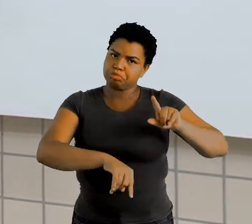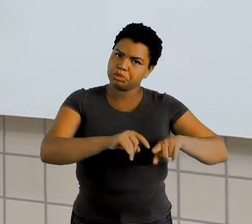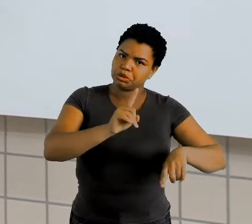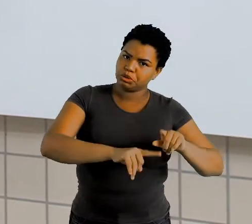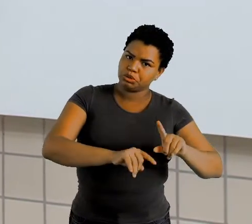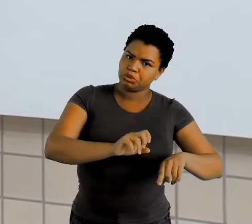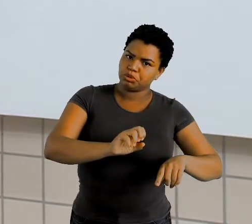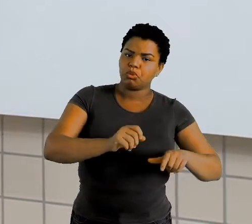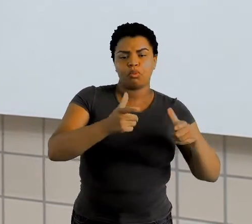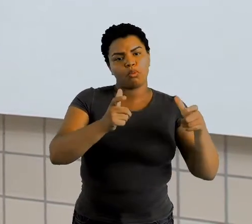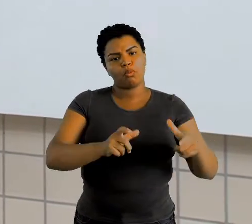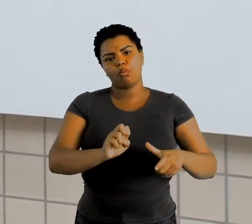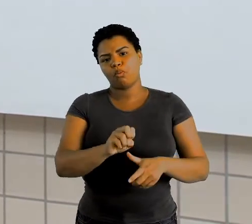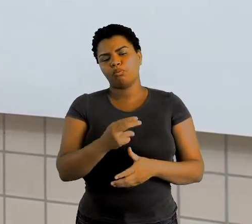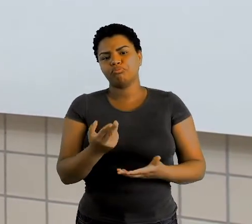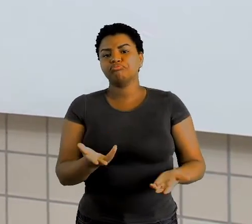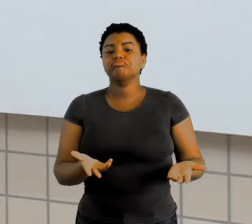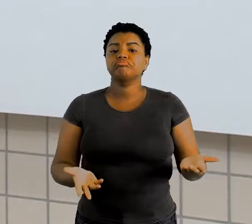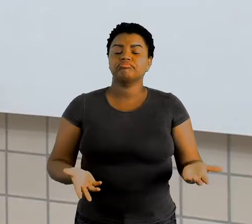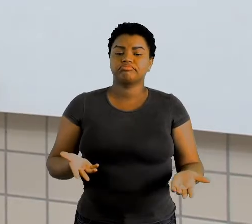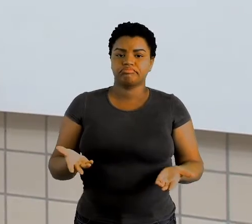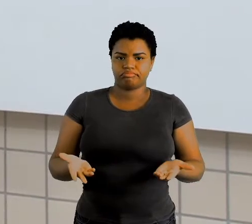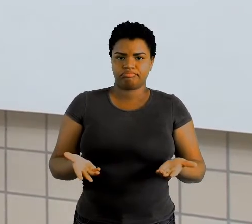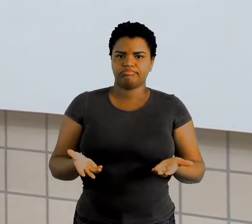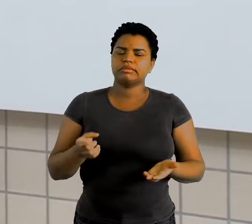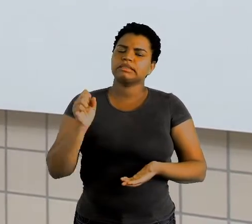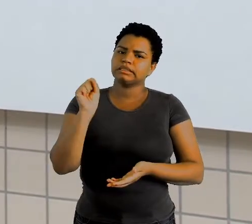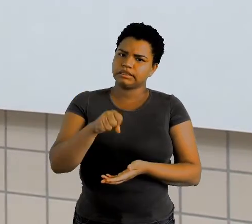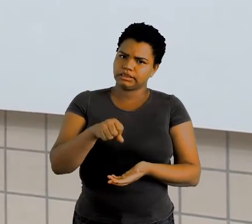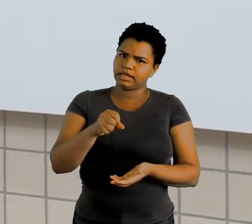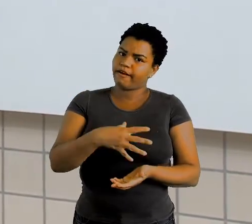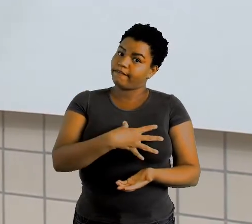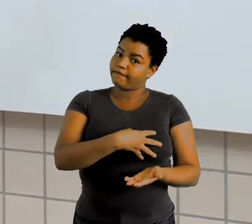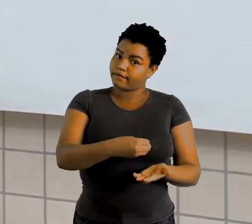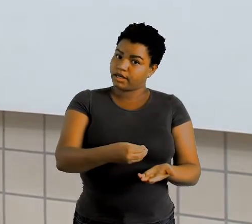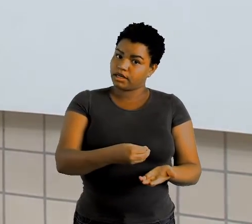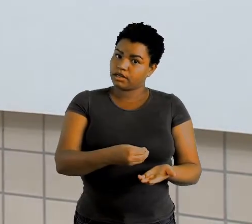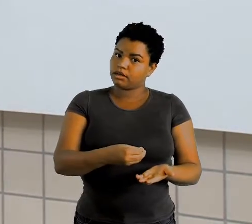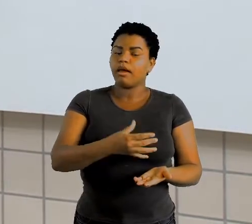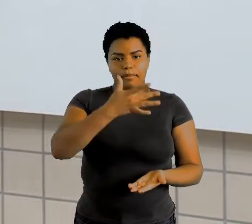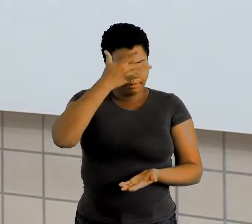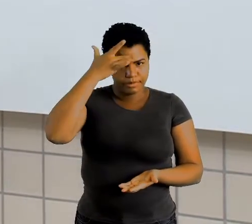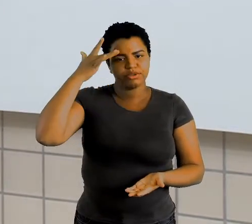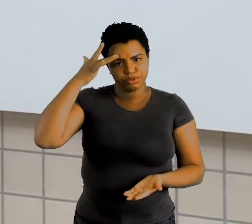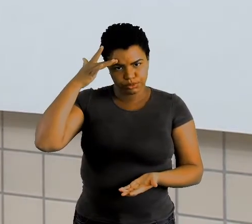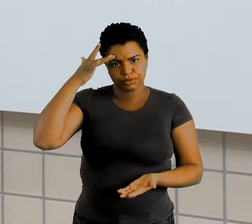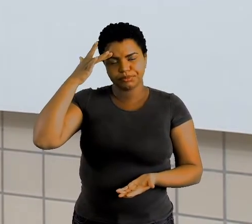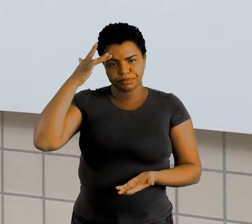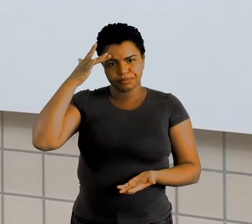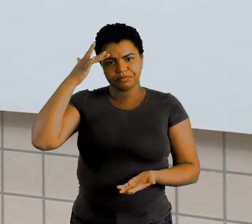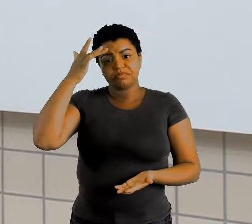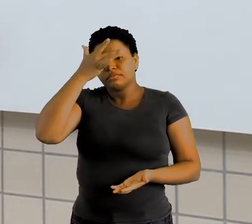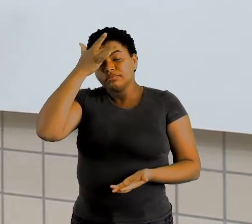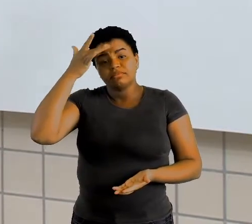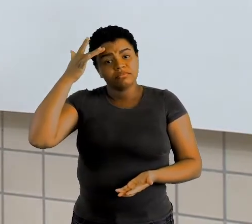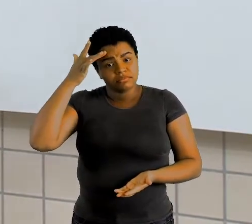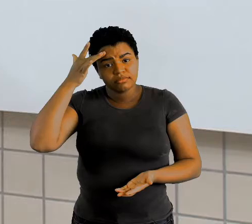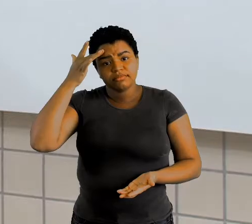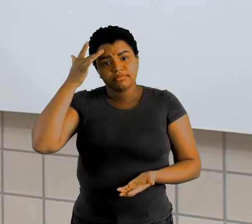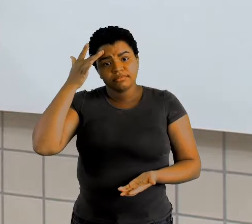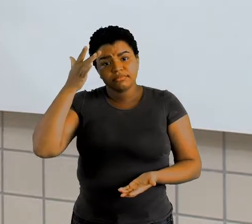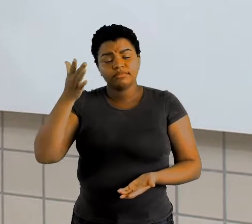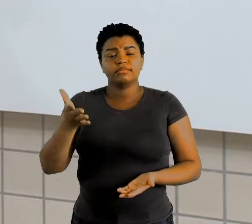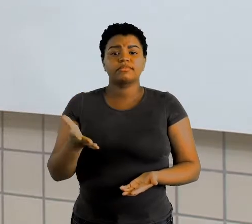algum lugar? Sim, nós estamos falando da filha, então é alguém. Esse alguém está recebendo